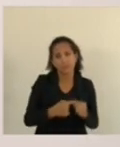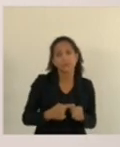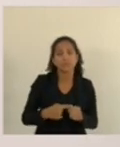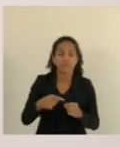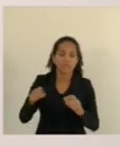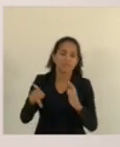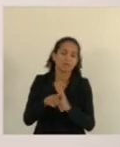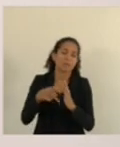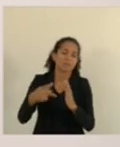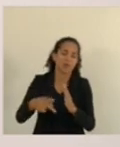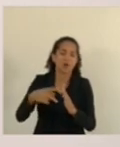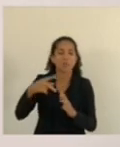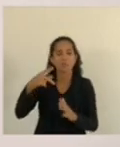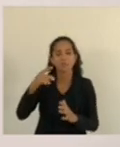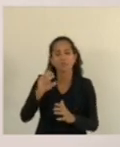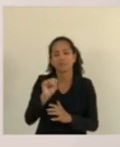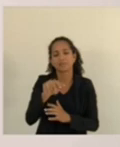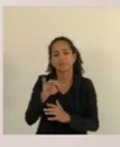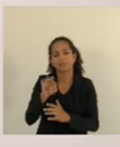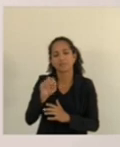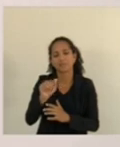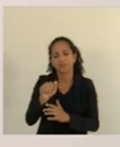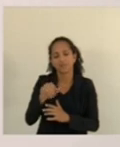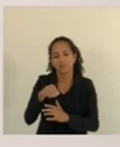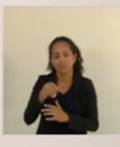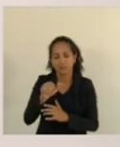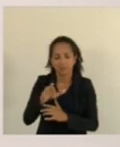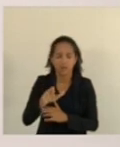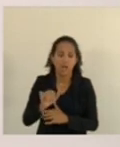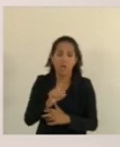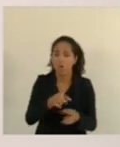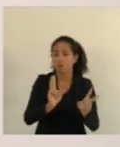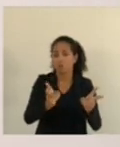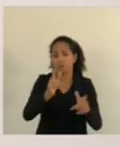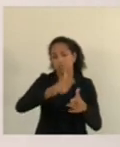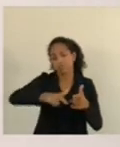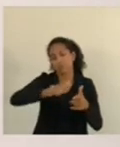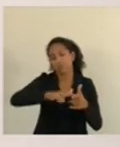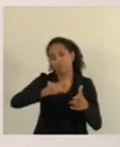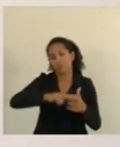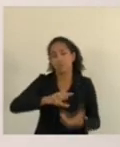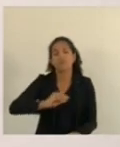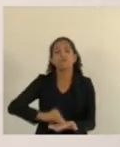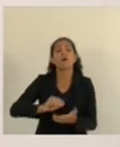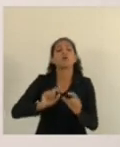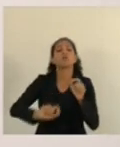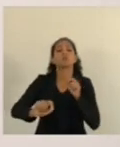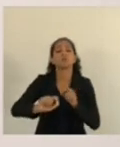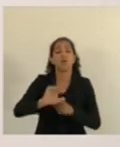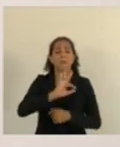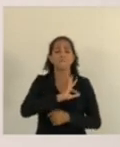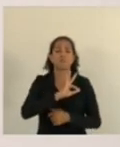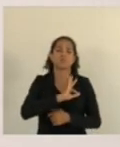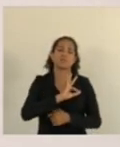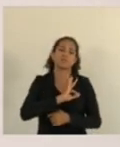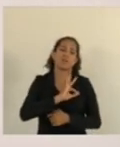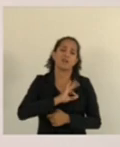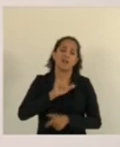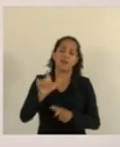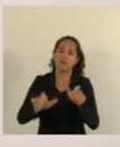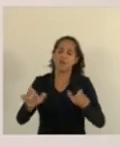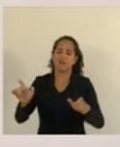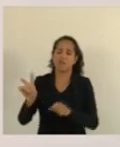em Santa Maria de Atibá também e nós continuamos com o problema da falta de policiamento e da falta de policiais